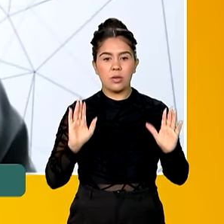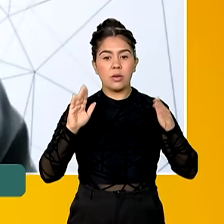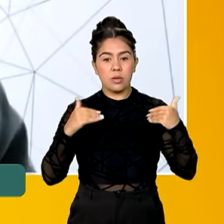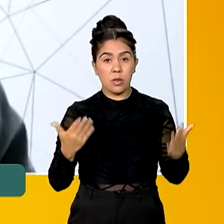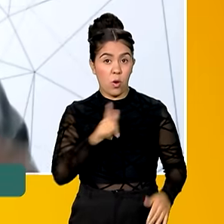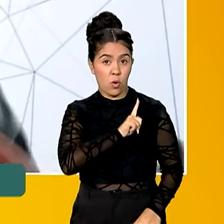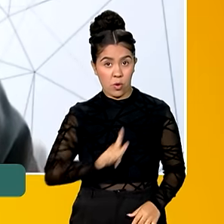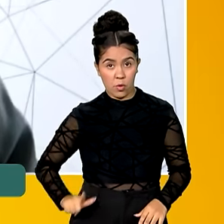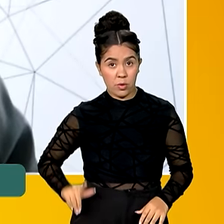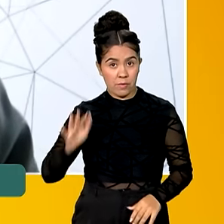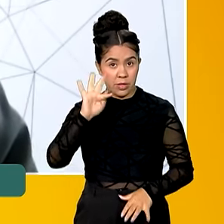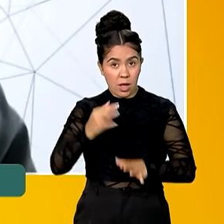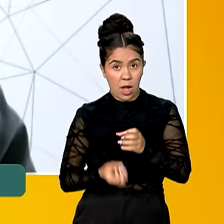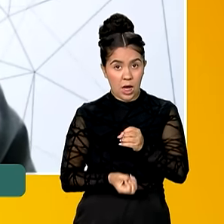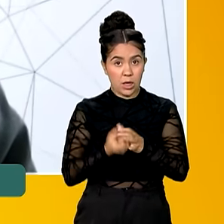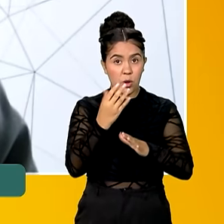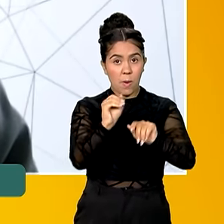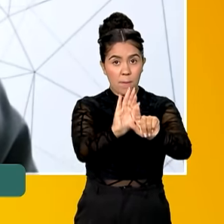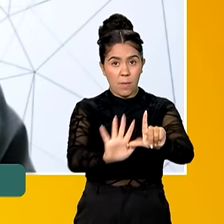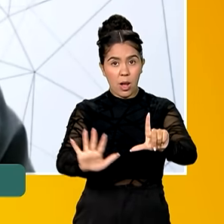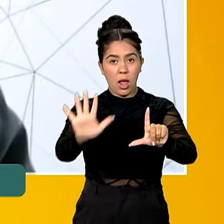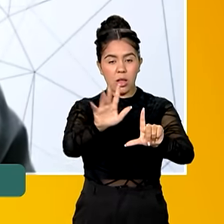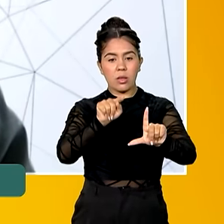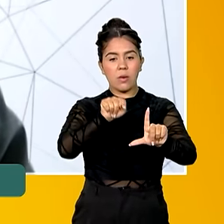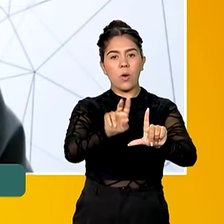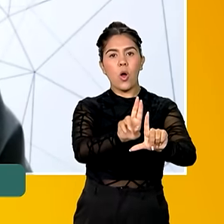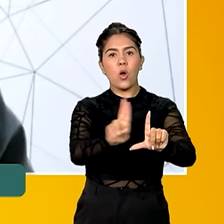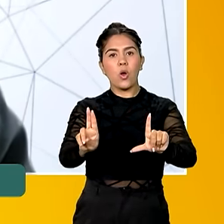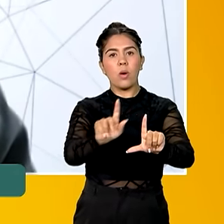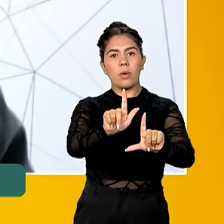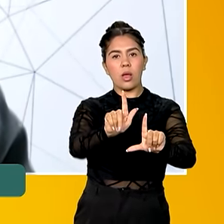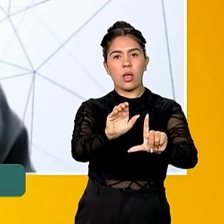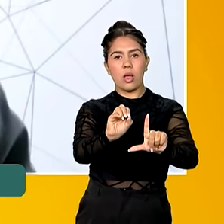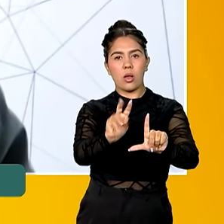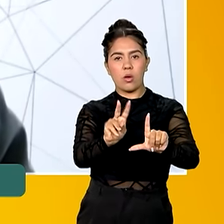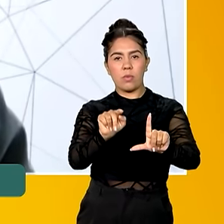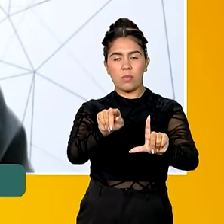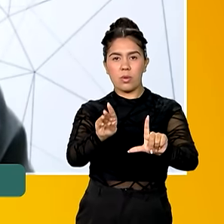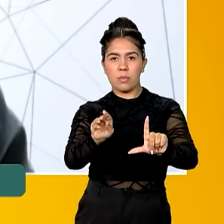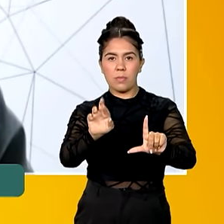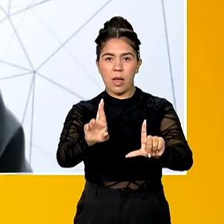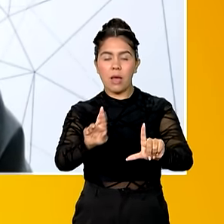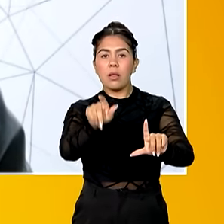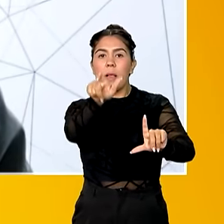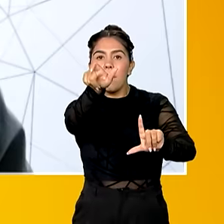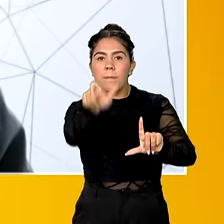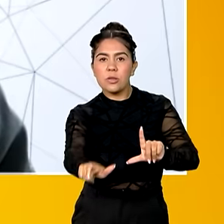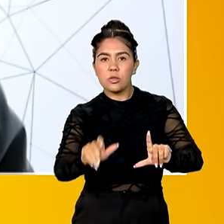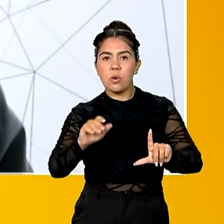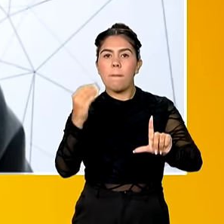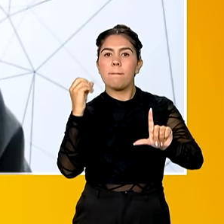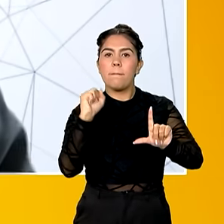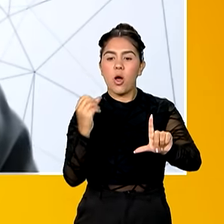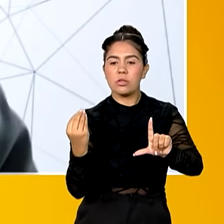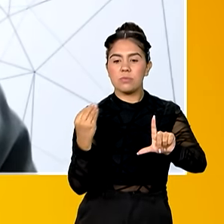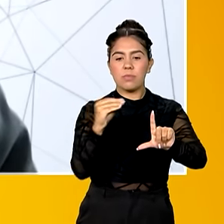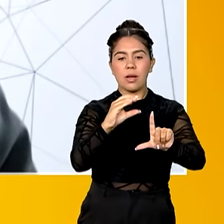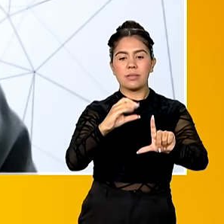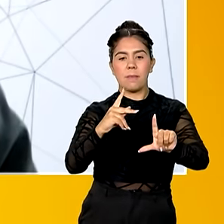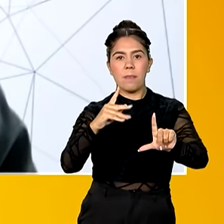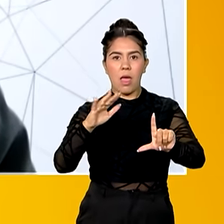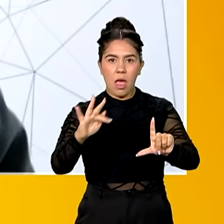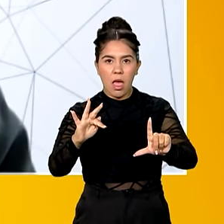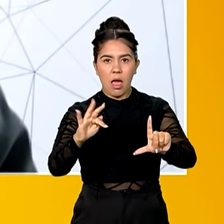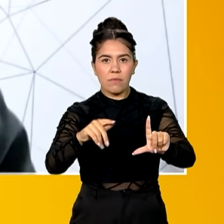governo federal criou uma plataforma que permite para o cidadão utilizar o seu CPF e a mesma senha para acessar milhares de